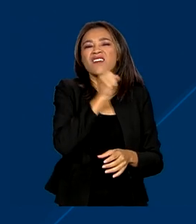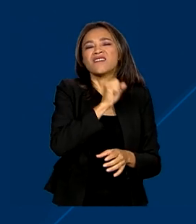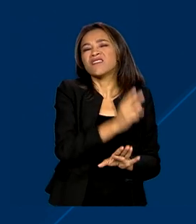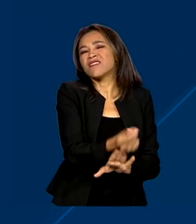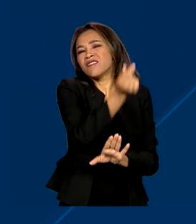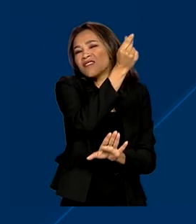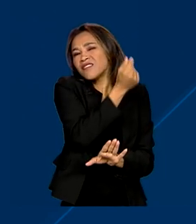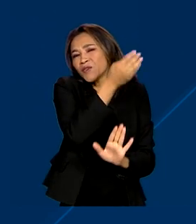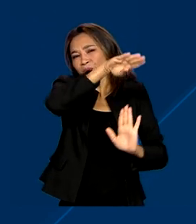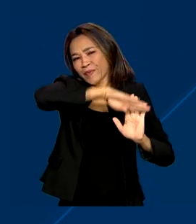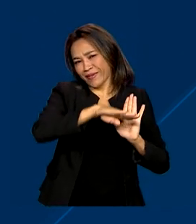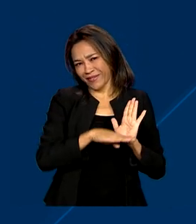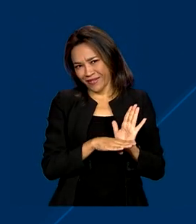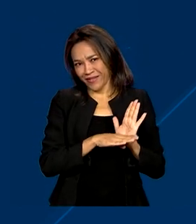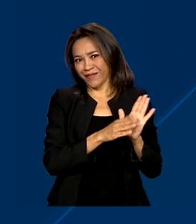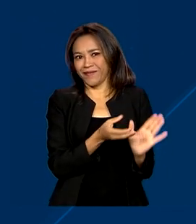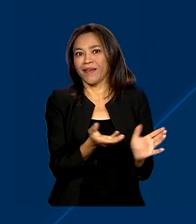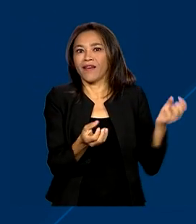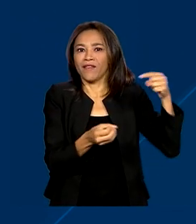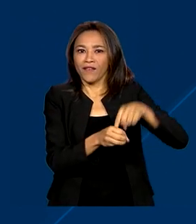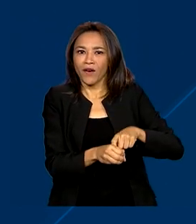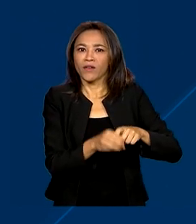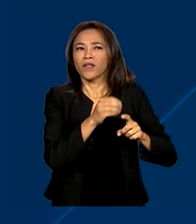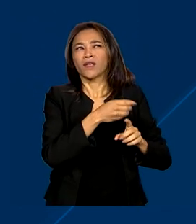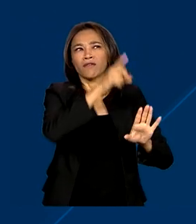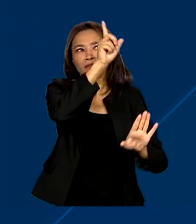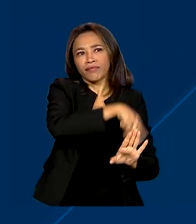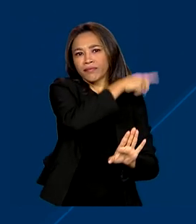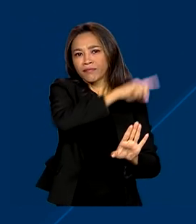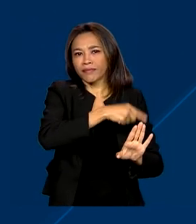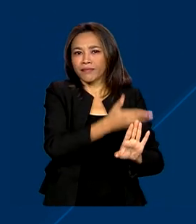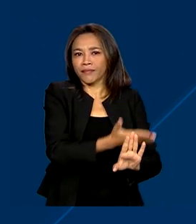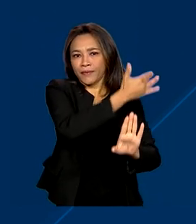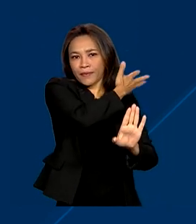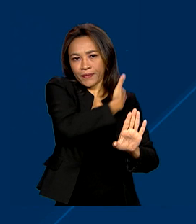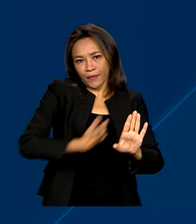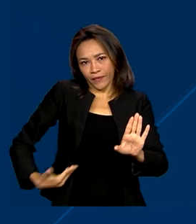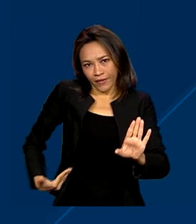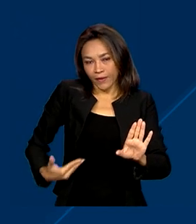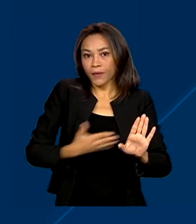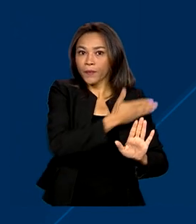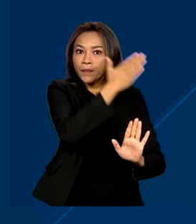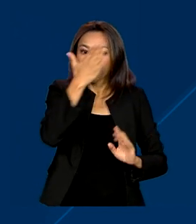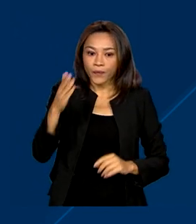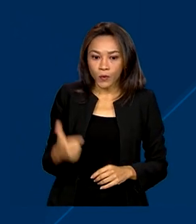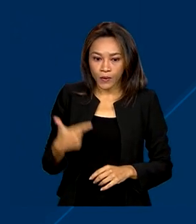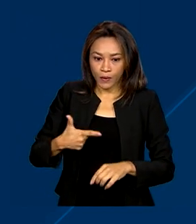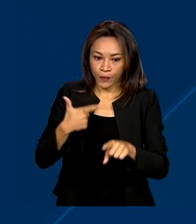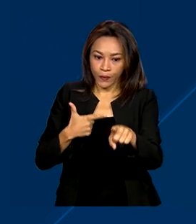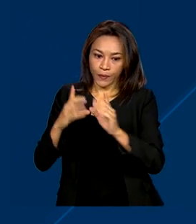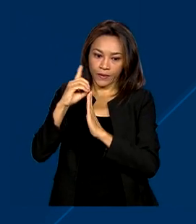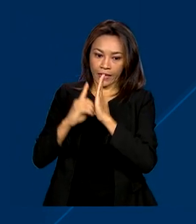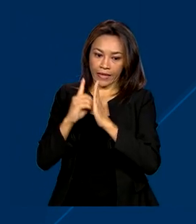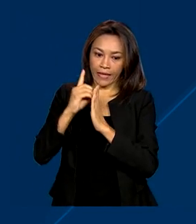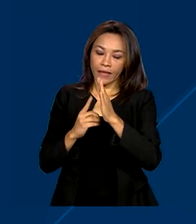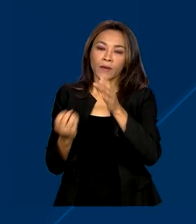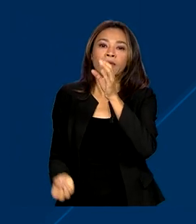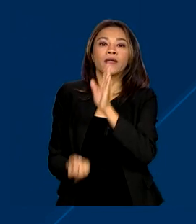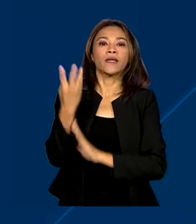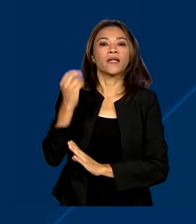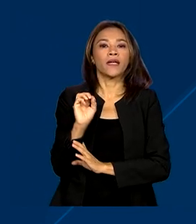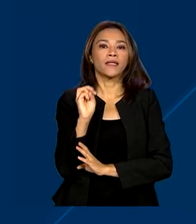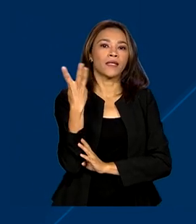programa Procatador, extinto pelo governo anterior. O segundo decreto cria três novos